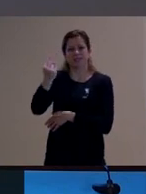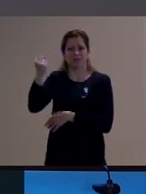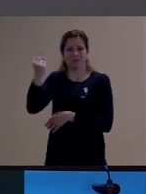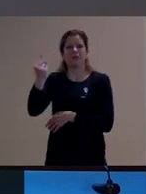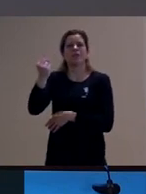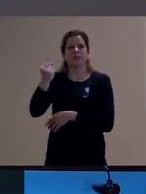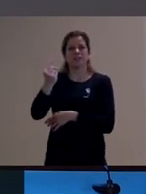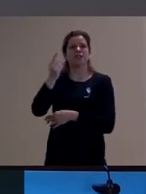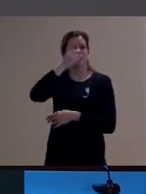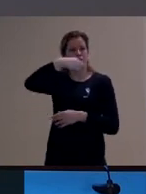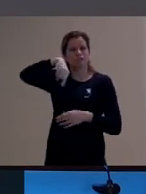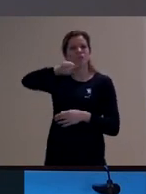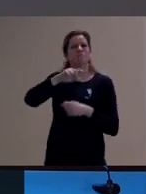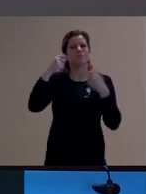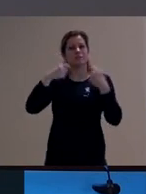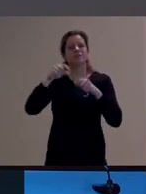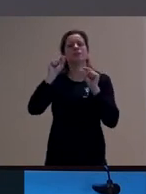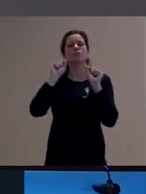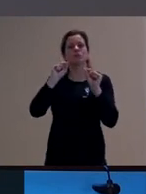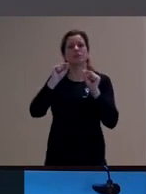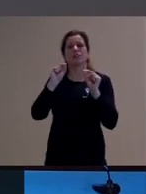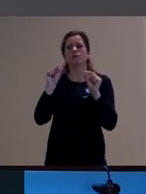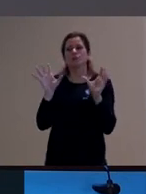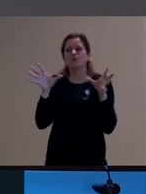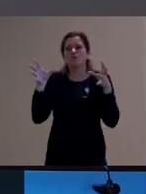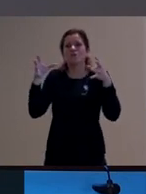movimento individual e coletivo